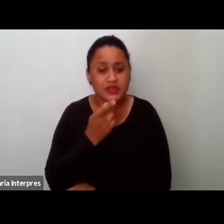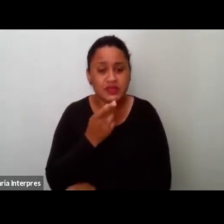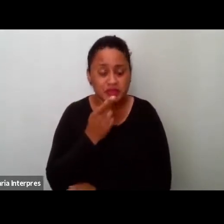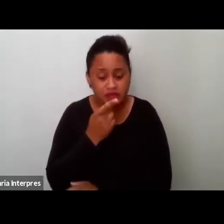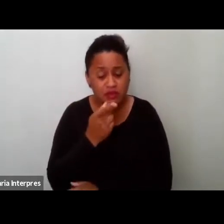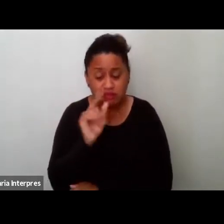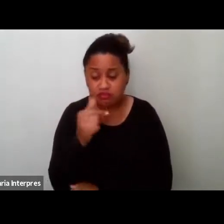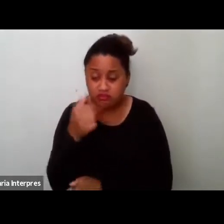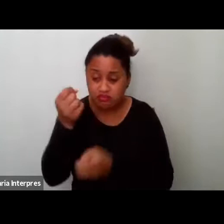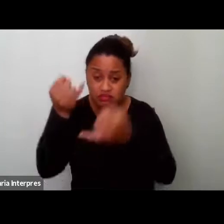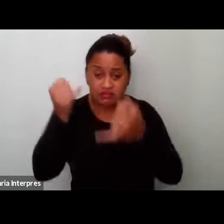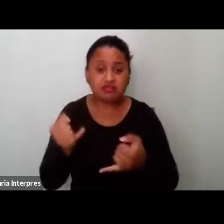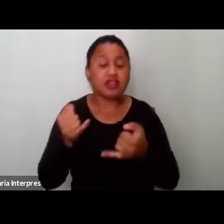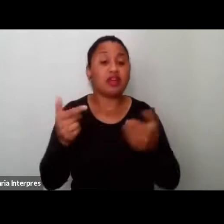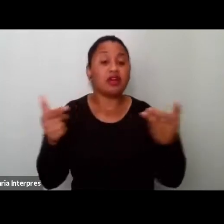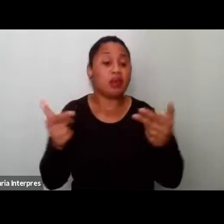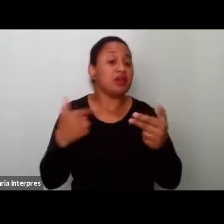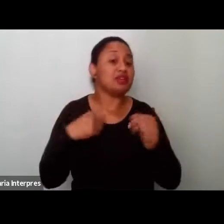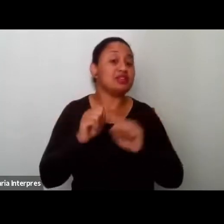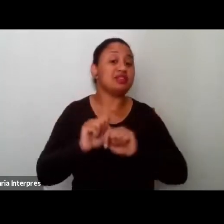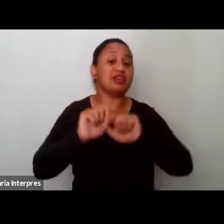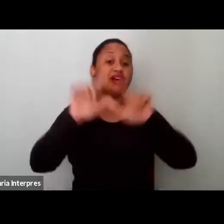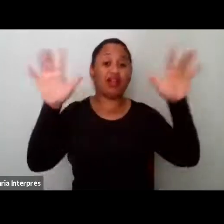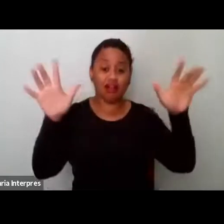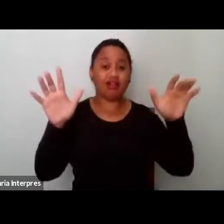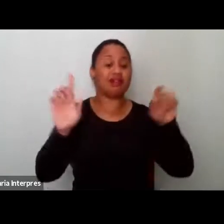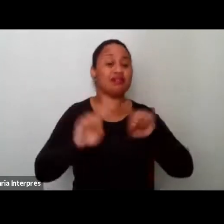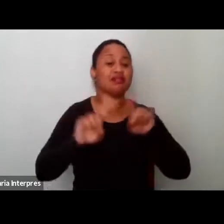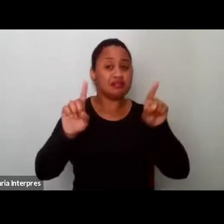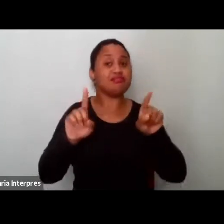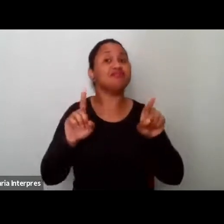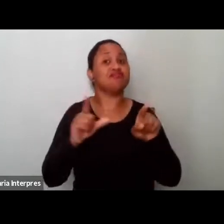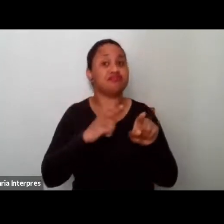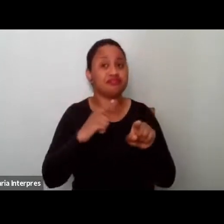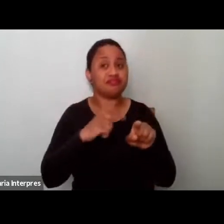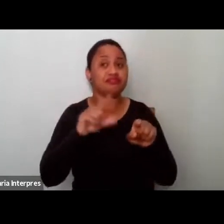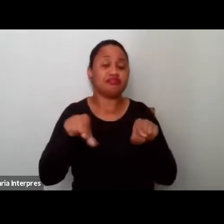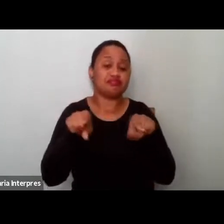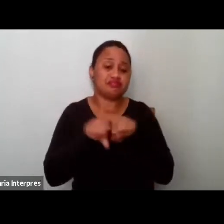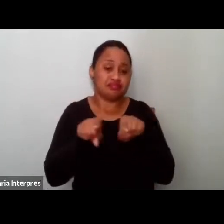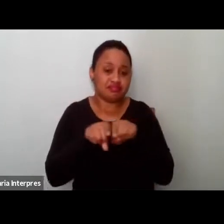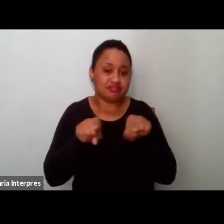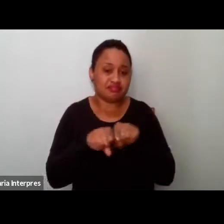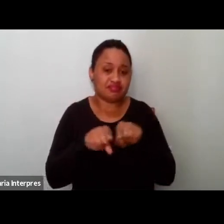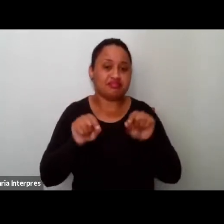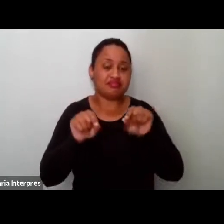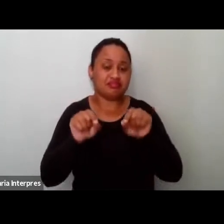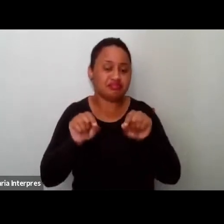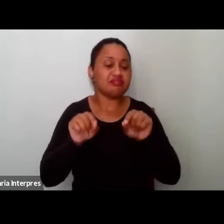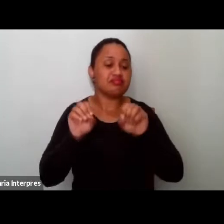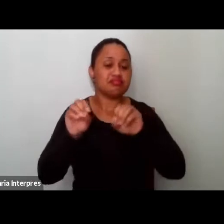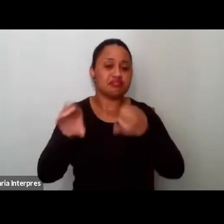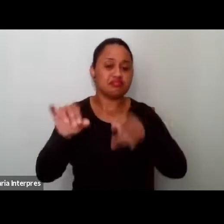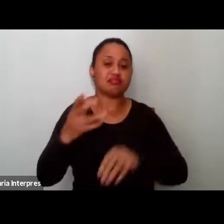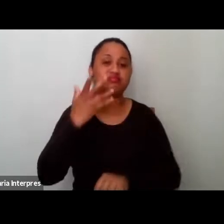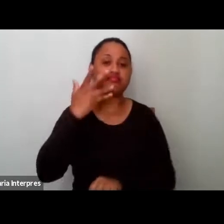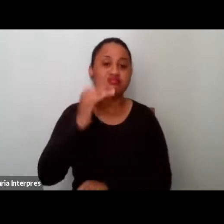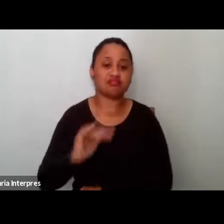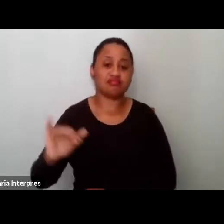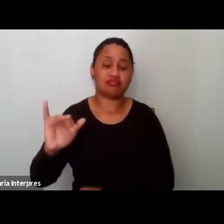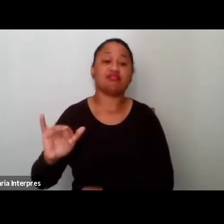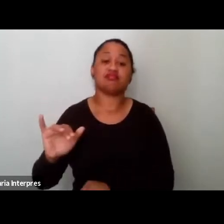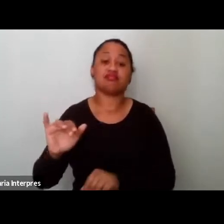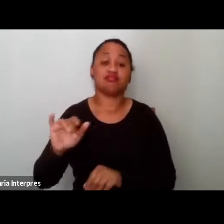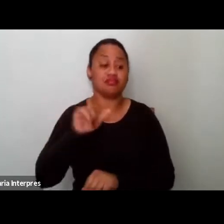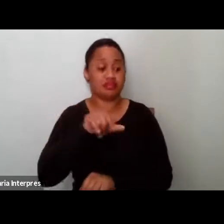é uma questão bastante óbvia, mas ela parece. E do mesmo modo, na educação infantil, a Regina